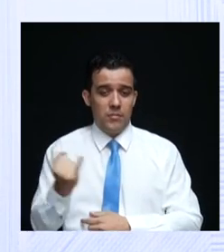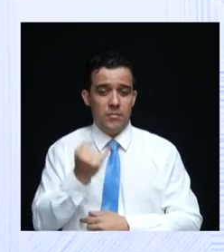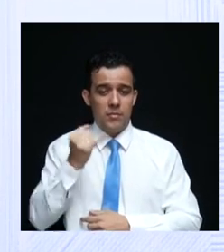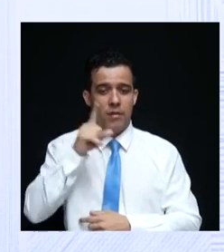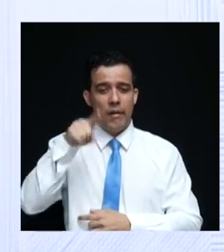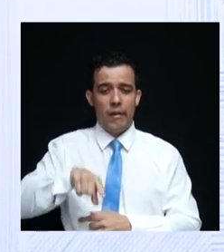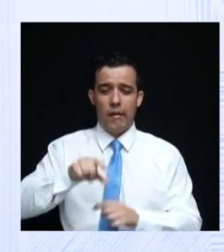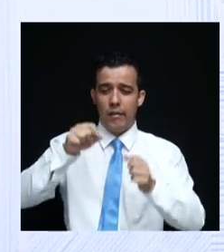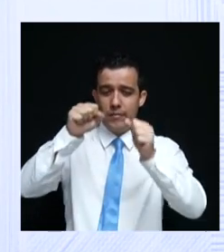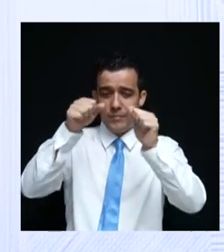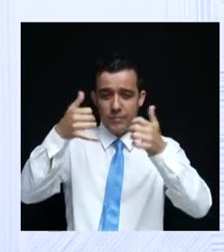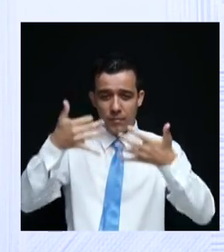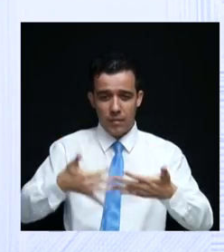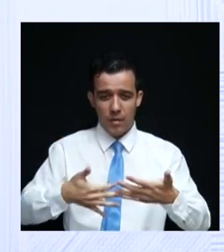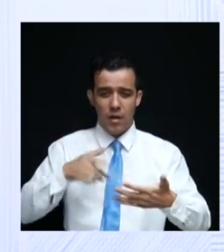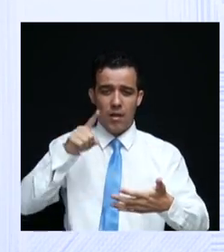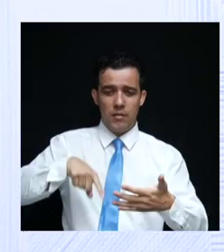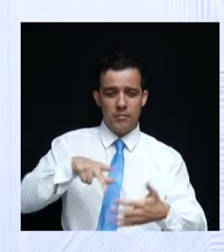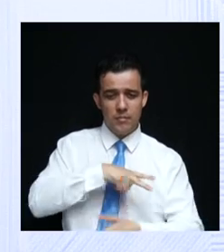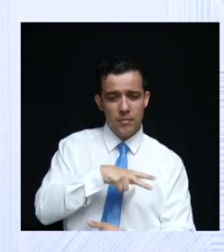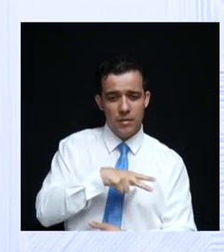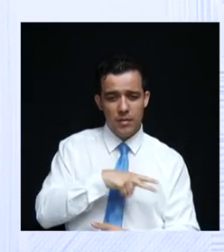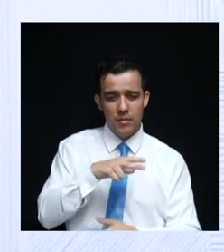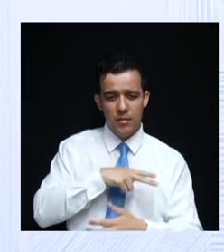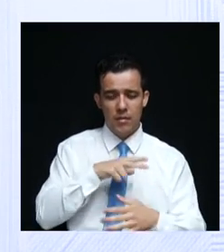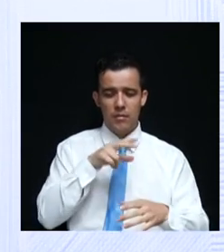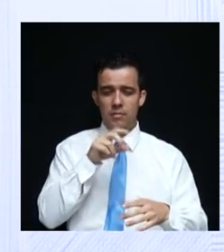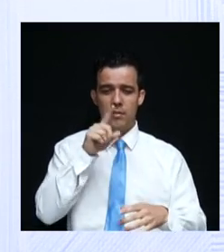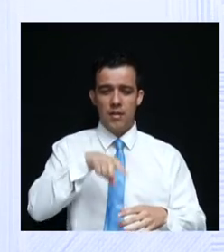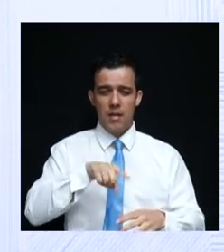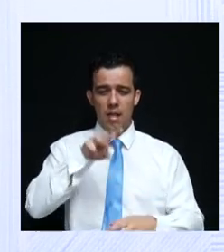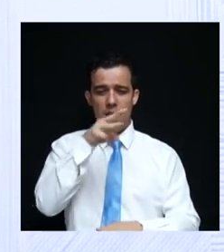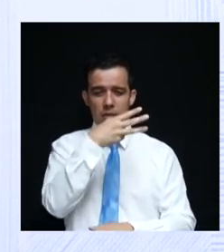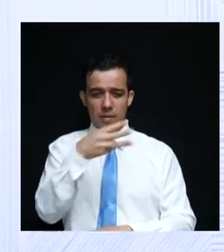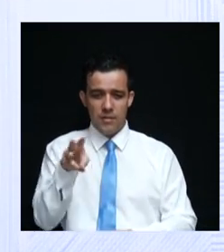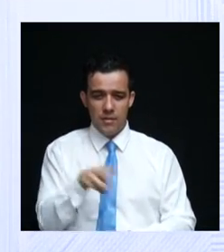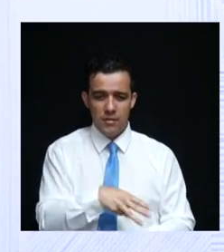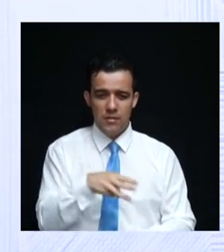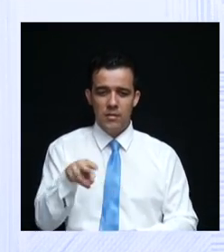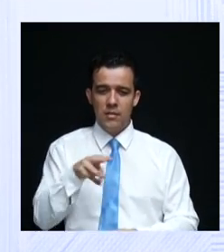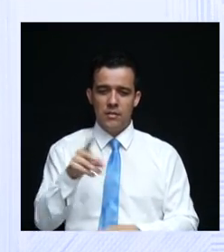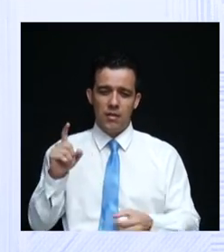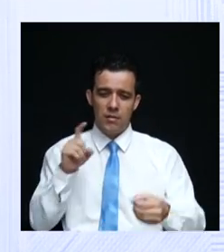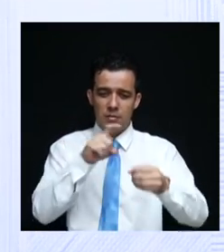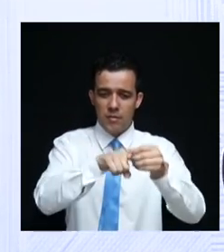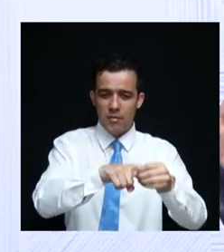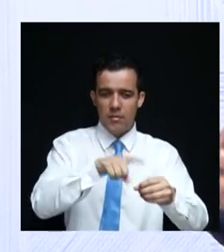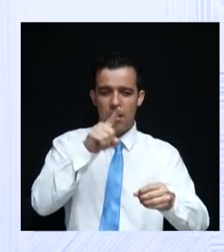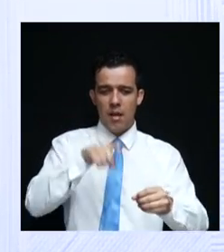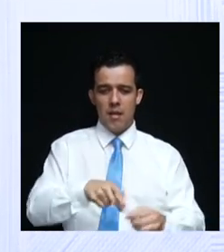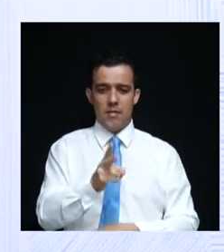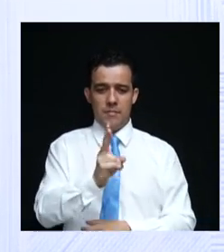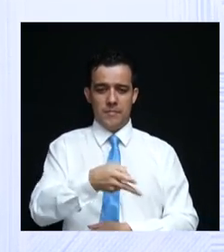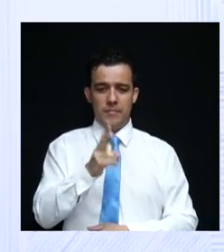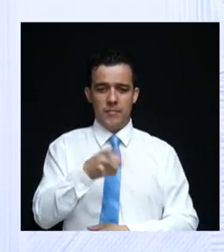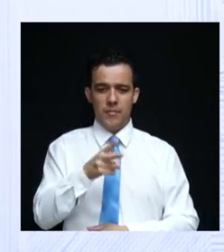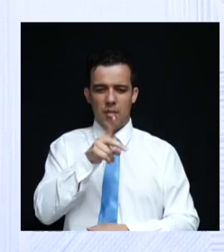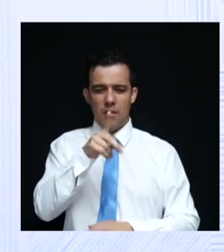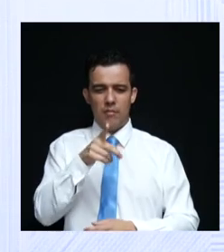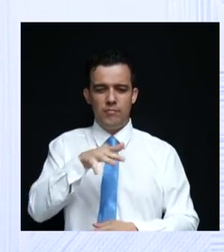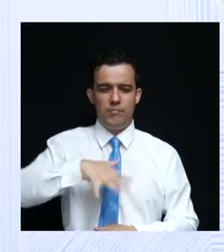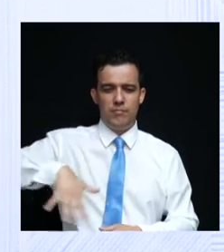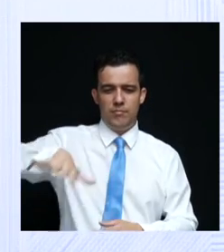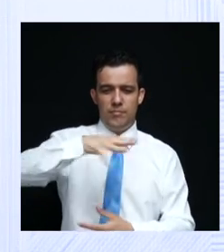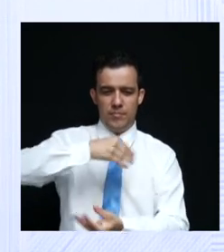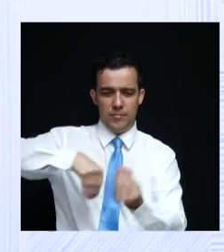justificando privatizações, terceirizações, concessões e manter esse gargalo de corrupção,